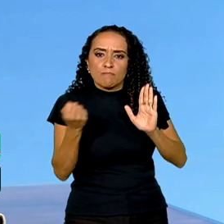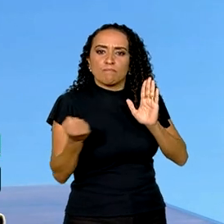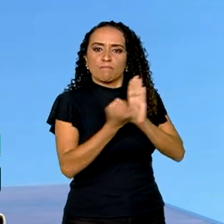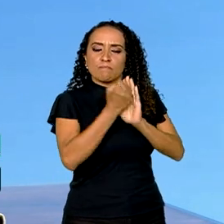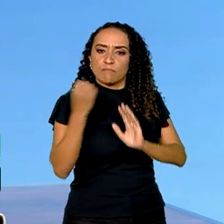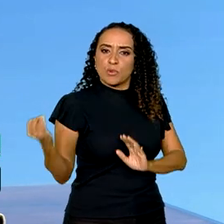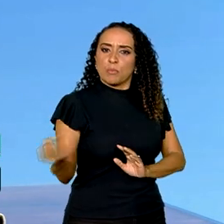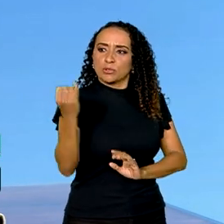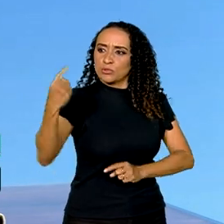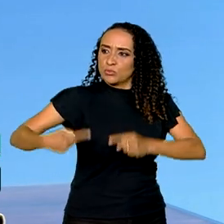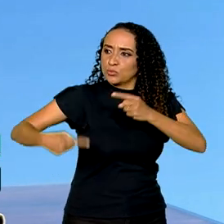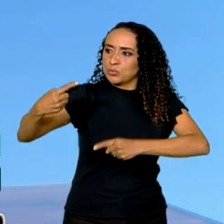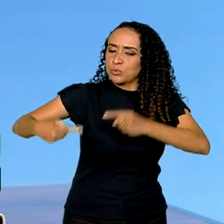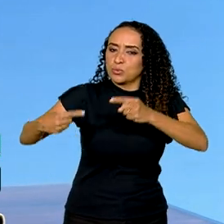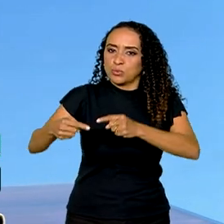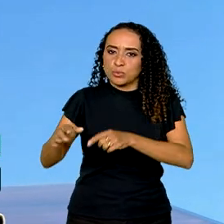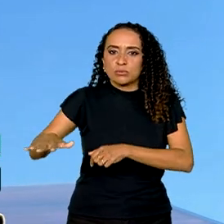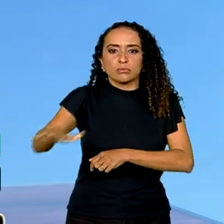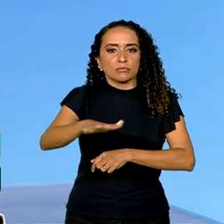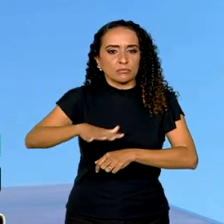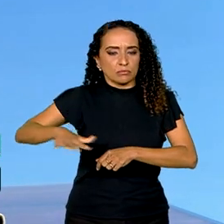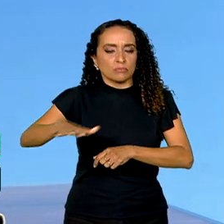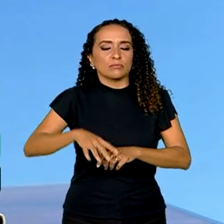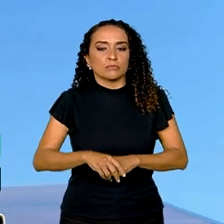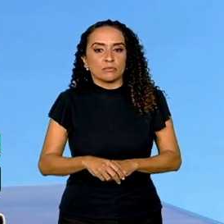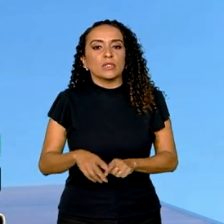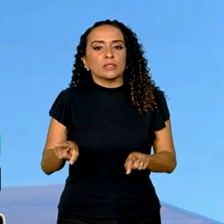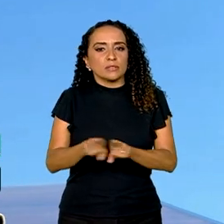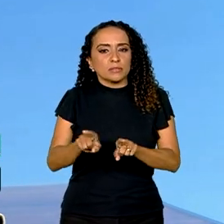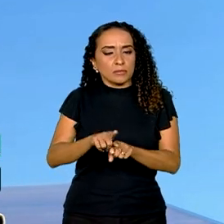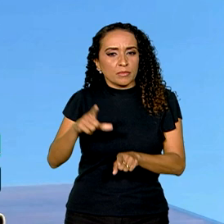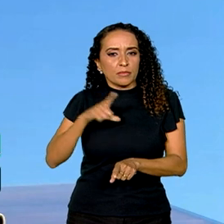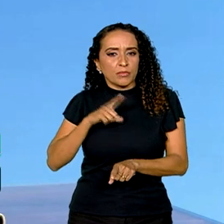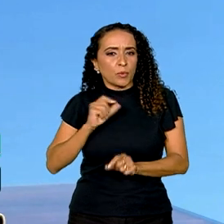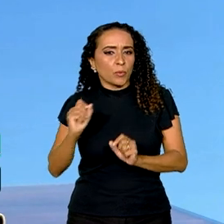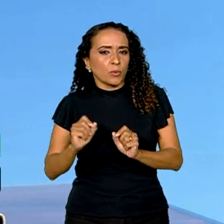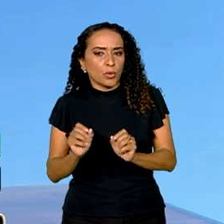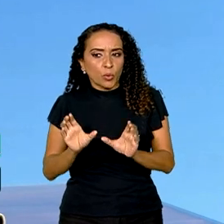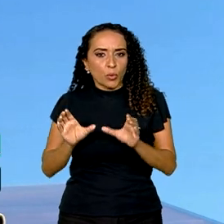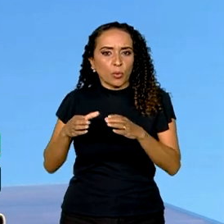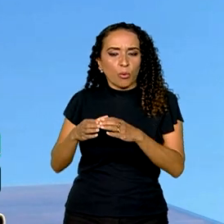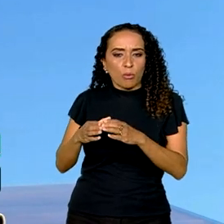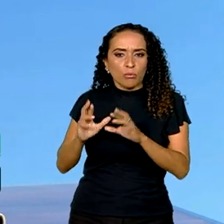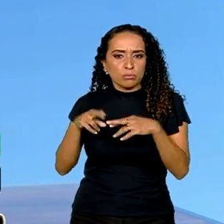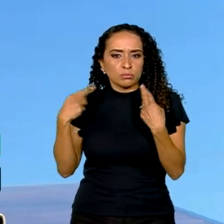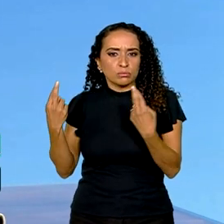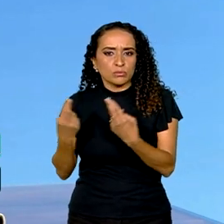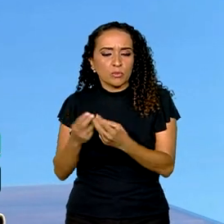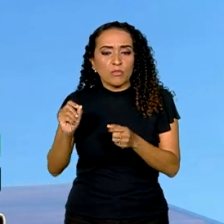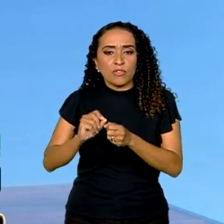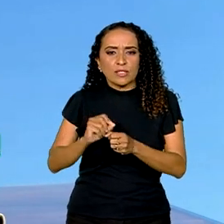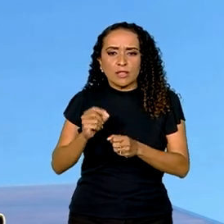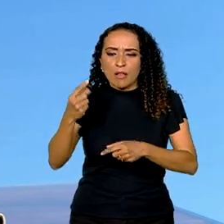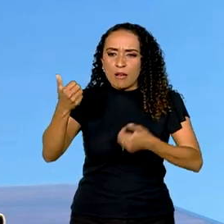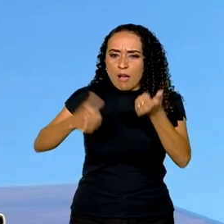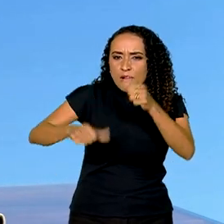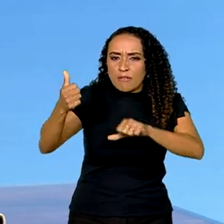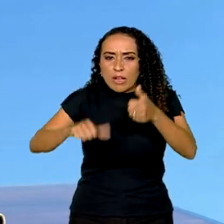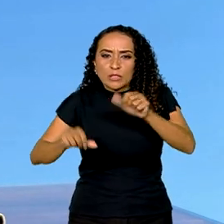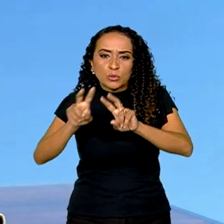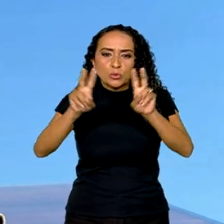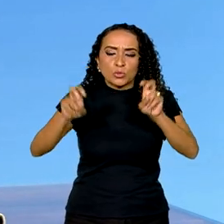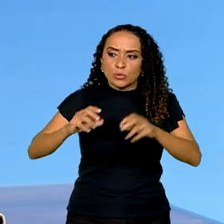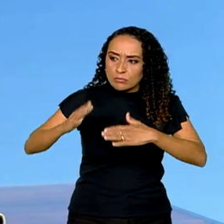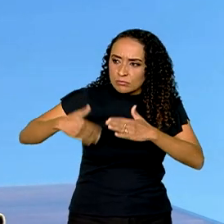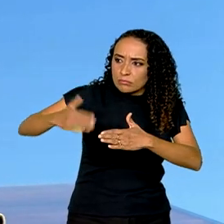importante do diálogo e cooperação na região. Teremos também, nessa cúpula, uma oportunidade de fazer justamente uma avaliação sobre os